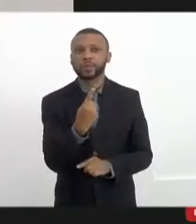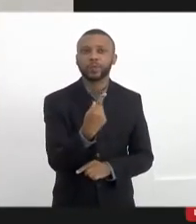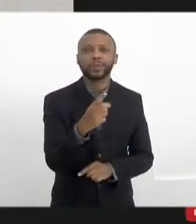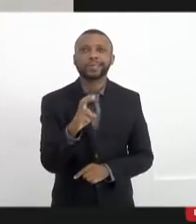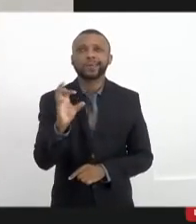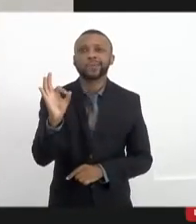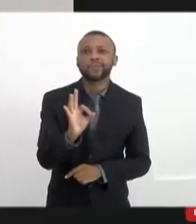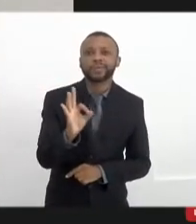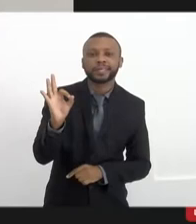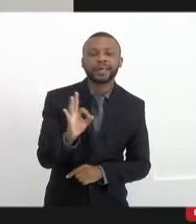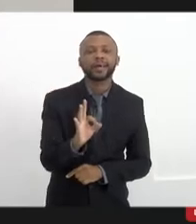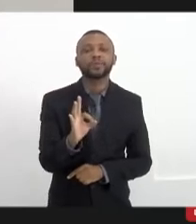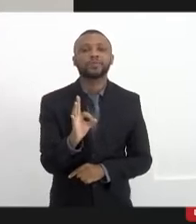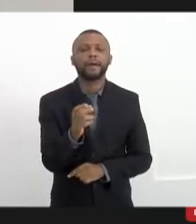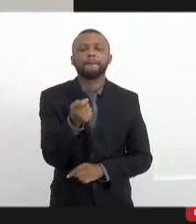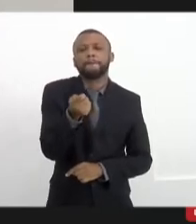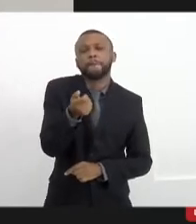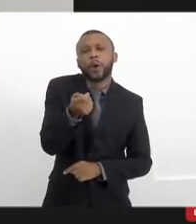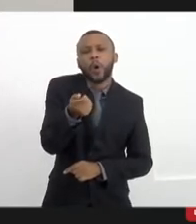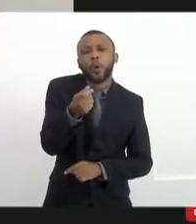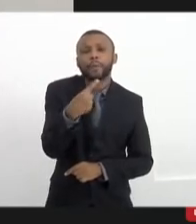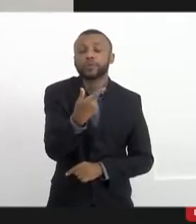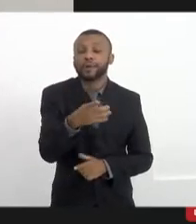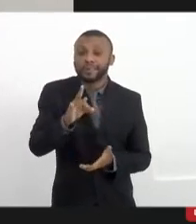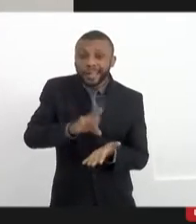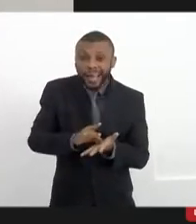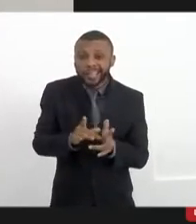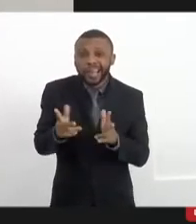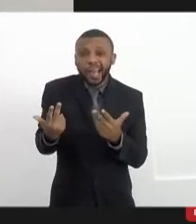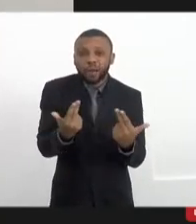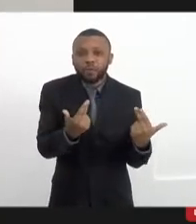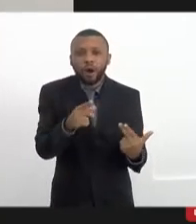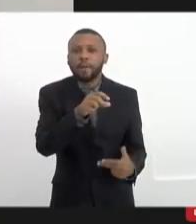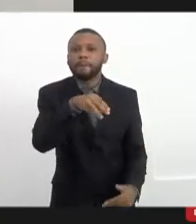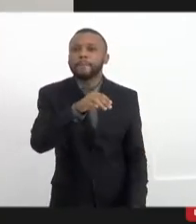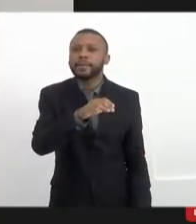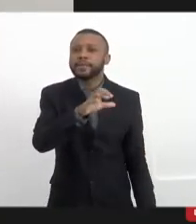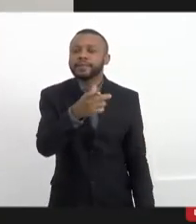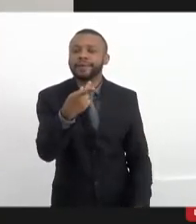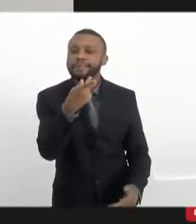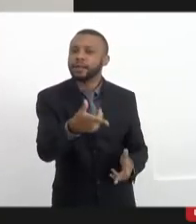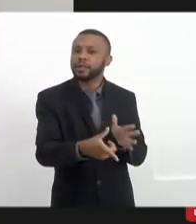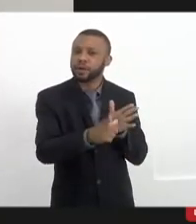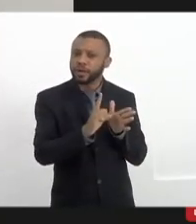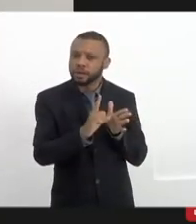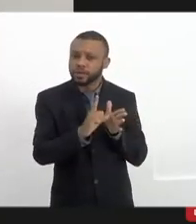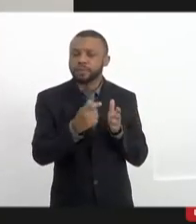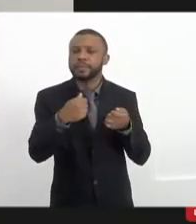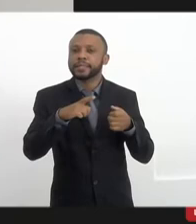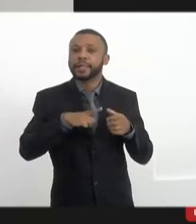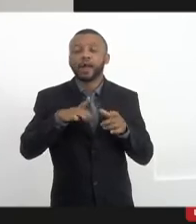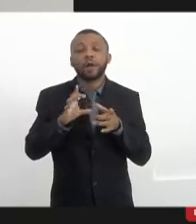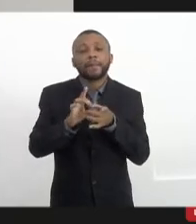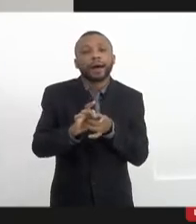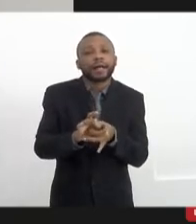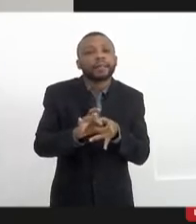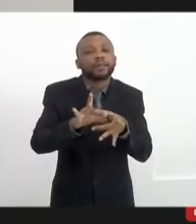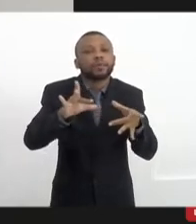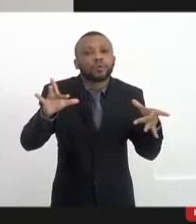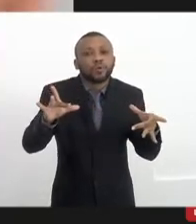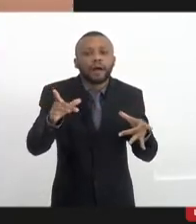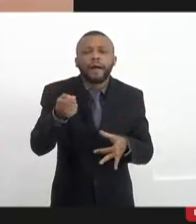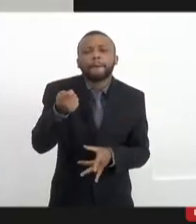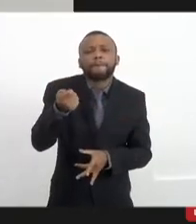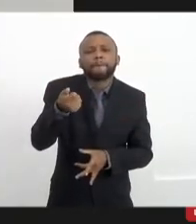ainda é muito pouco para a gente, de fato, fazer o que o Miki está falando, que é lutar pela democratização. Ainda é muito pouco. é